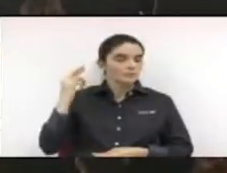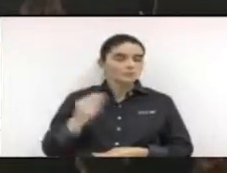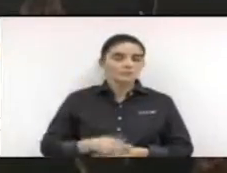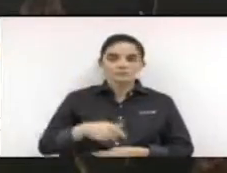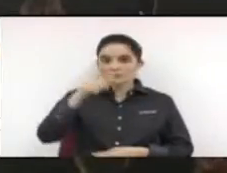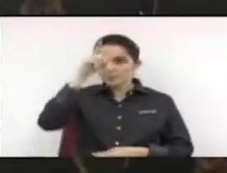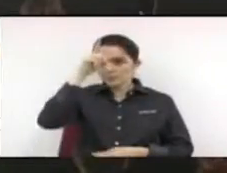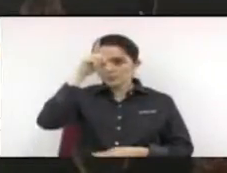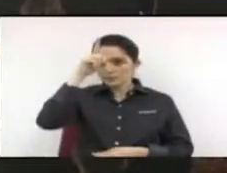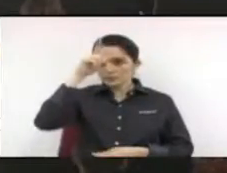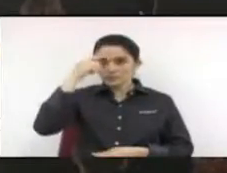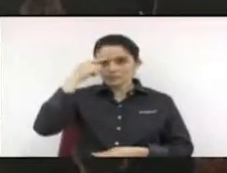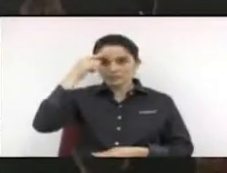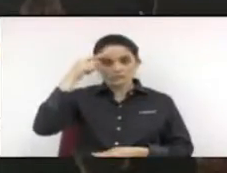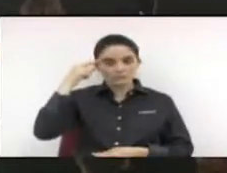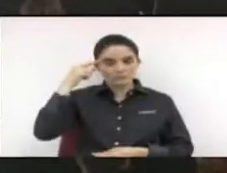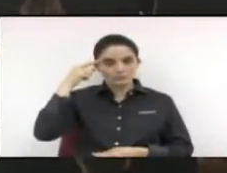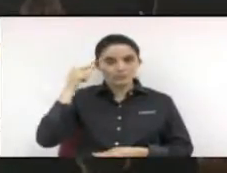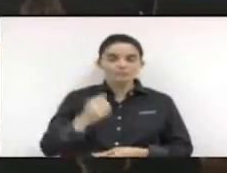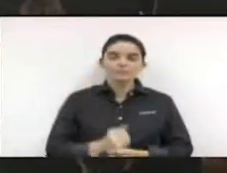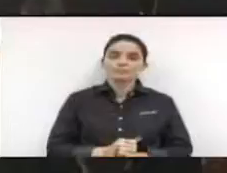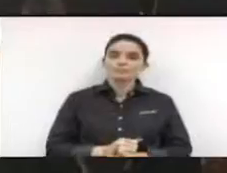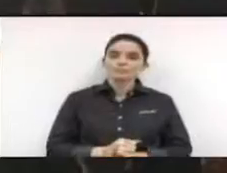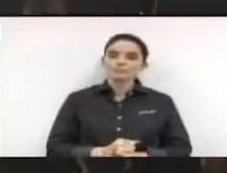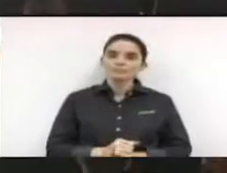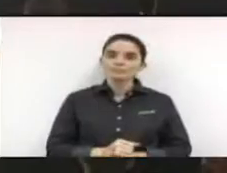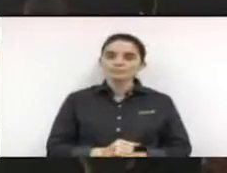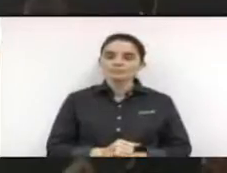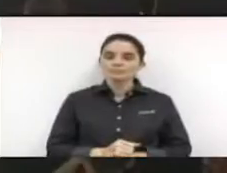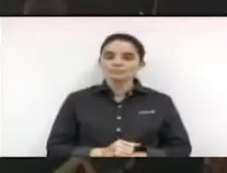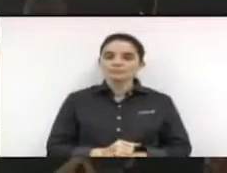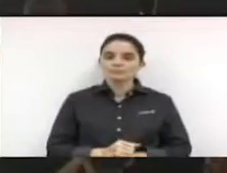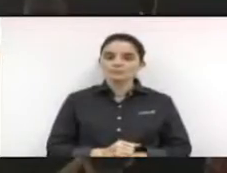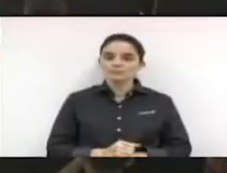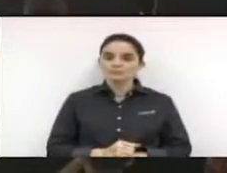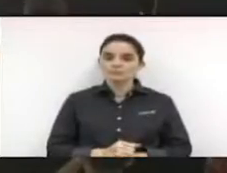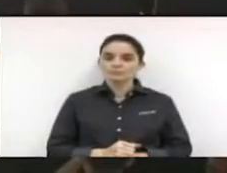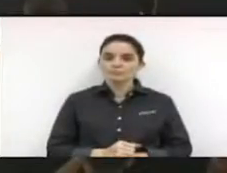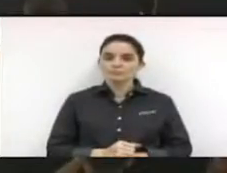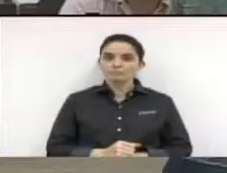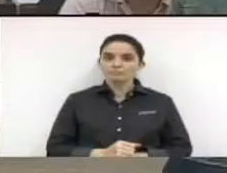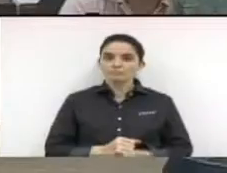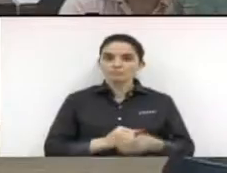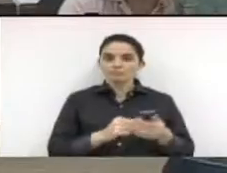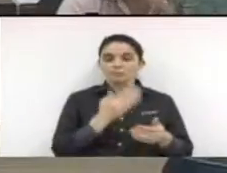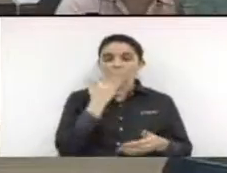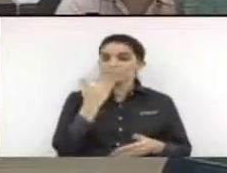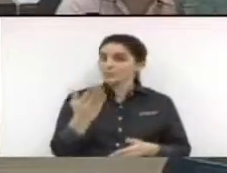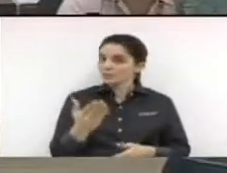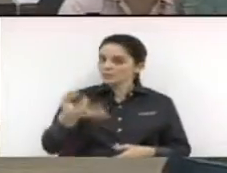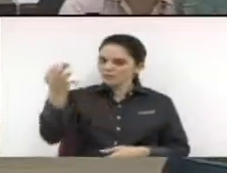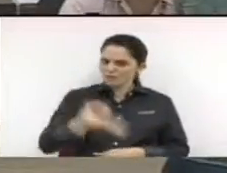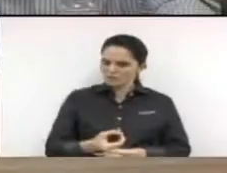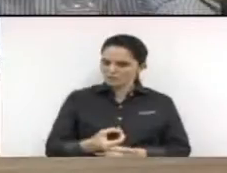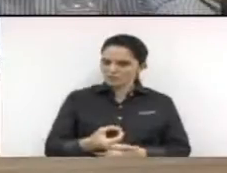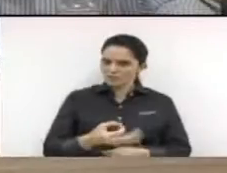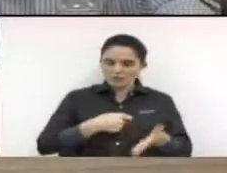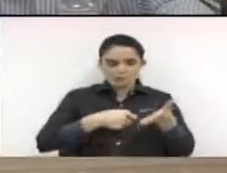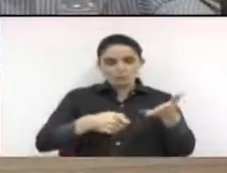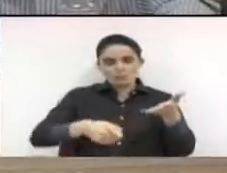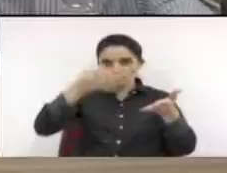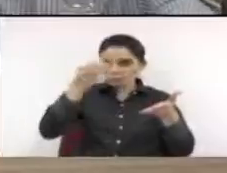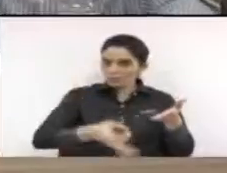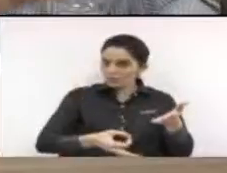Pascoto e Wilson Nunes Serqueira. O requerimento está em ordem contendo as assinaturas necessárias para